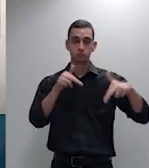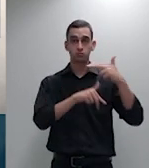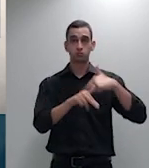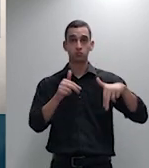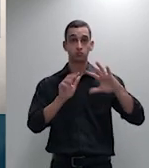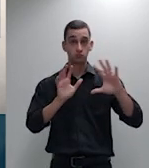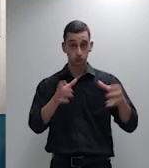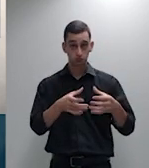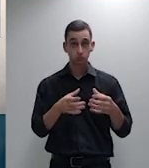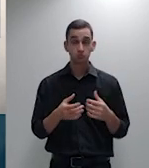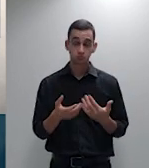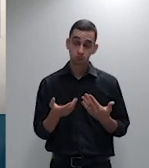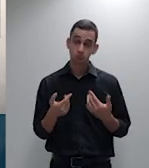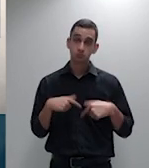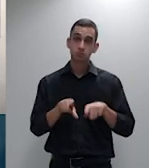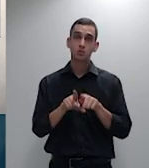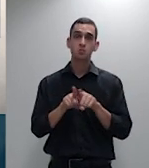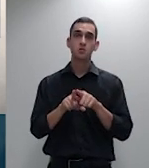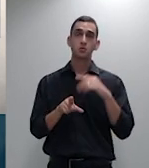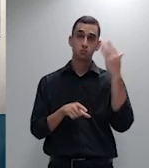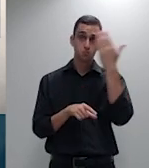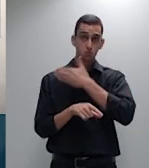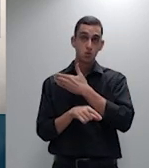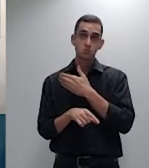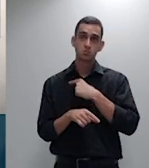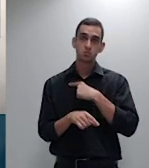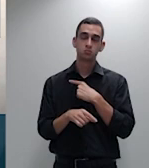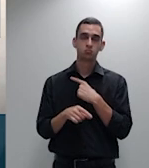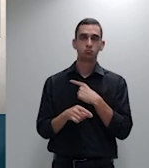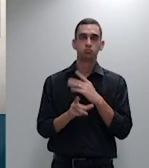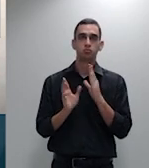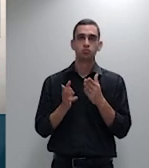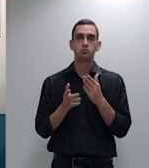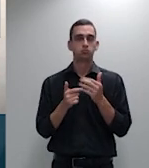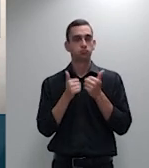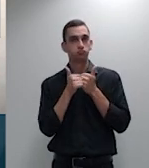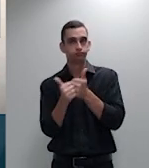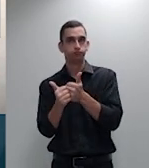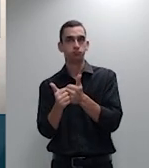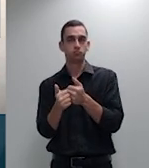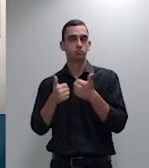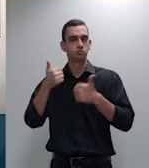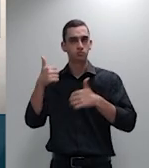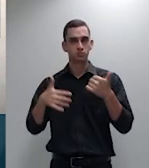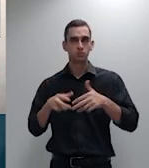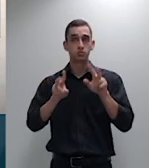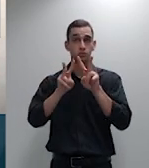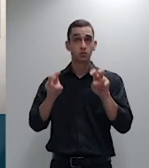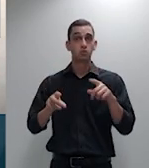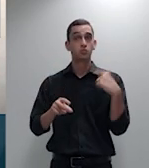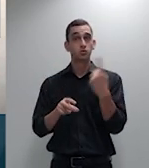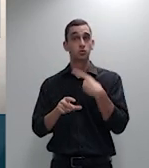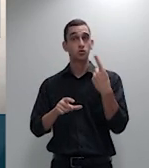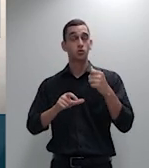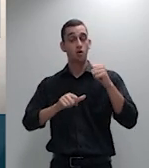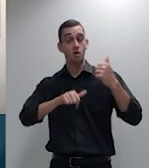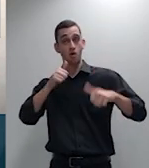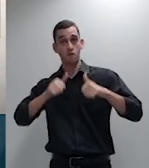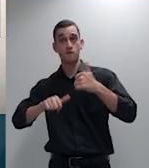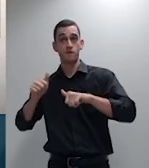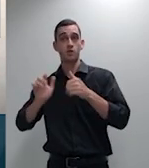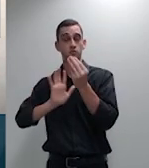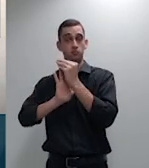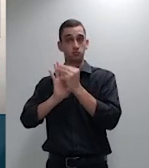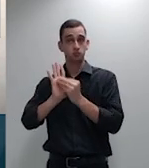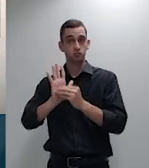atenção nesse sentido e para que a gente possa avaliar inclusive aqueles requisitos se for esse entendimento do tema 952